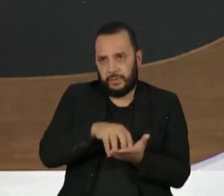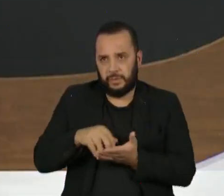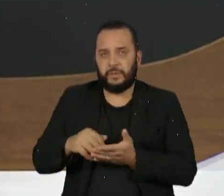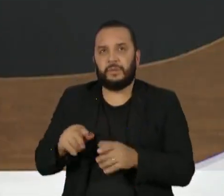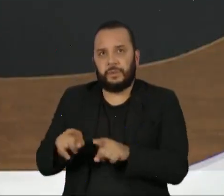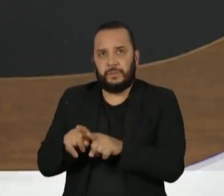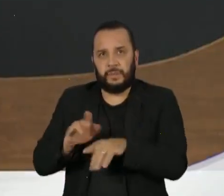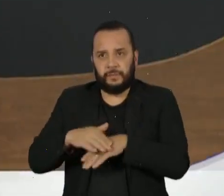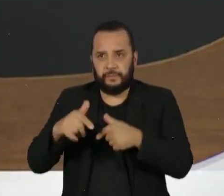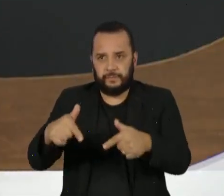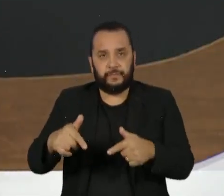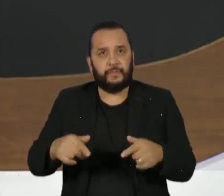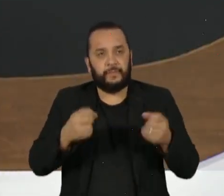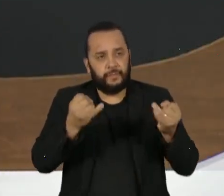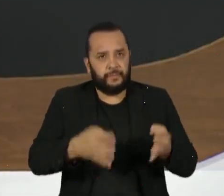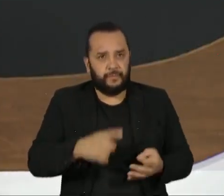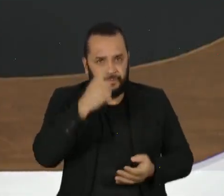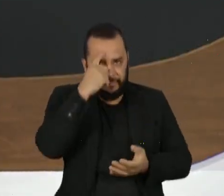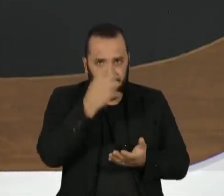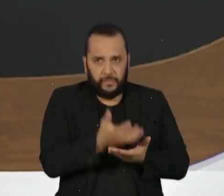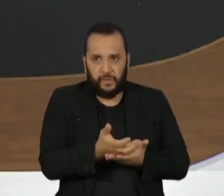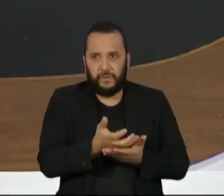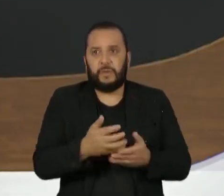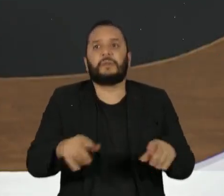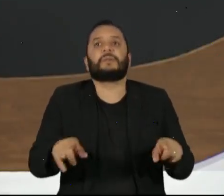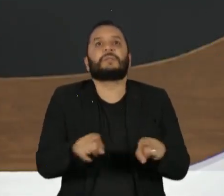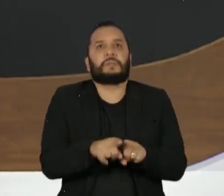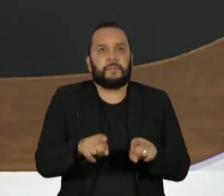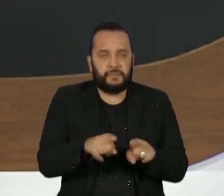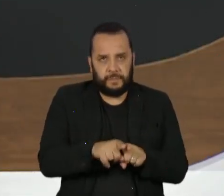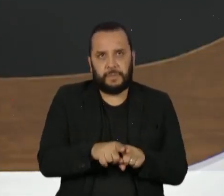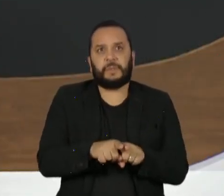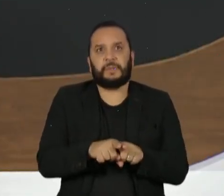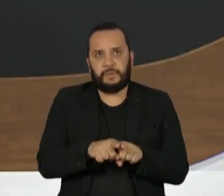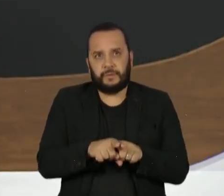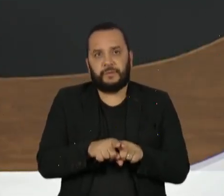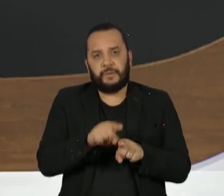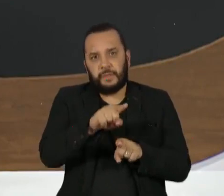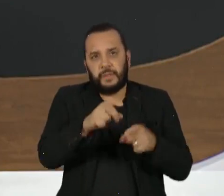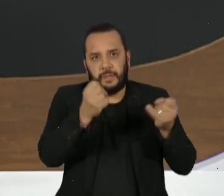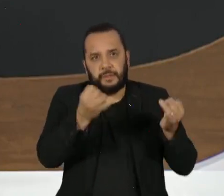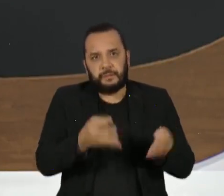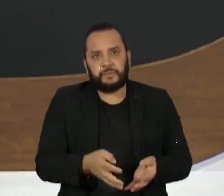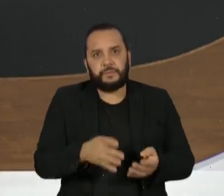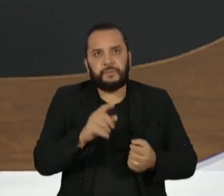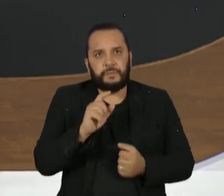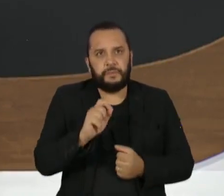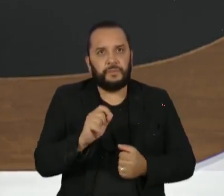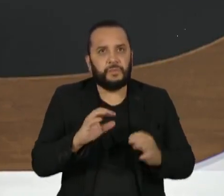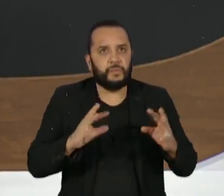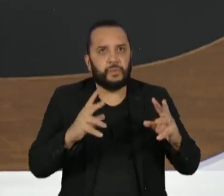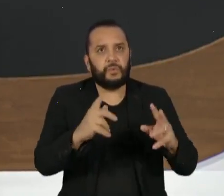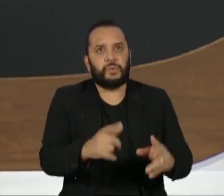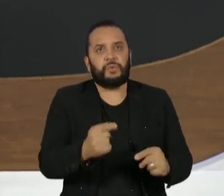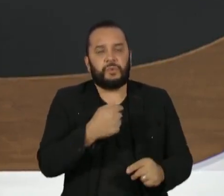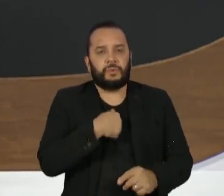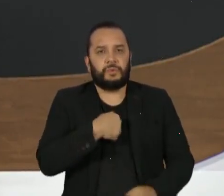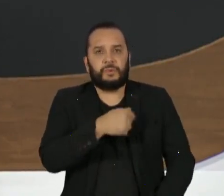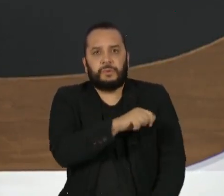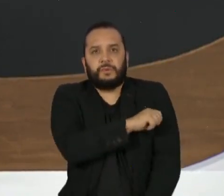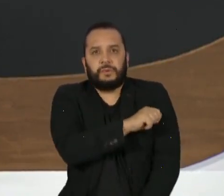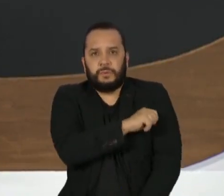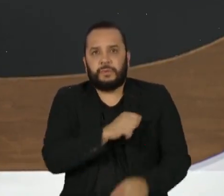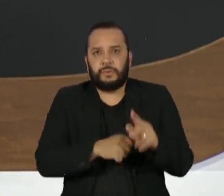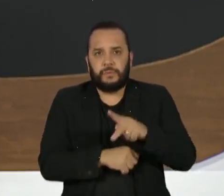A gente falou de inteligência artificial, o senhor mesmo disse que isso tem de ser algo que todos os alunos e professores têm de